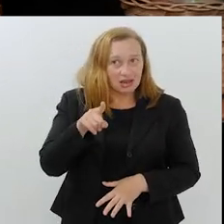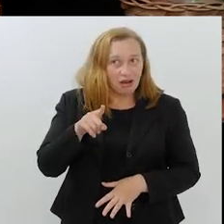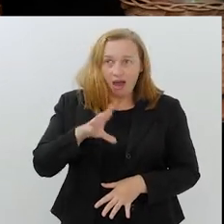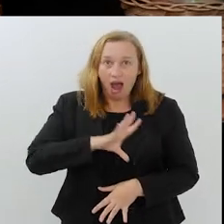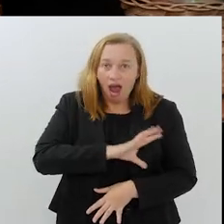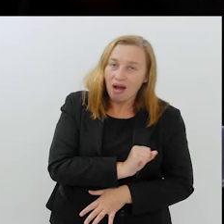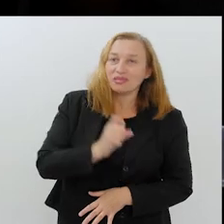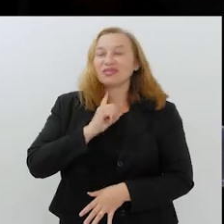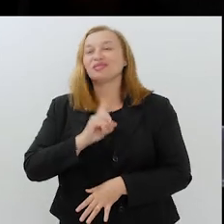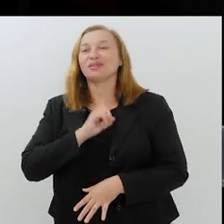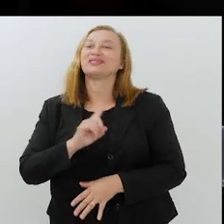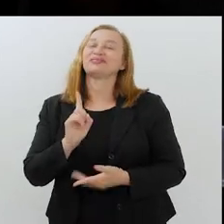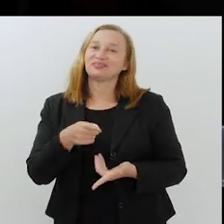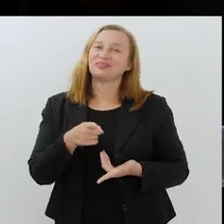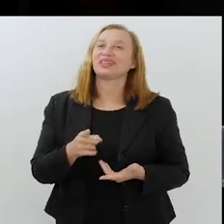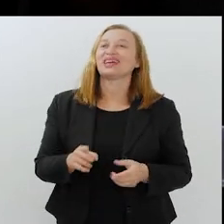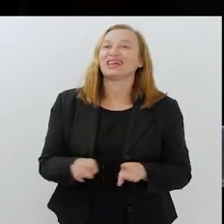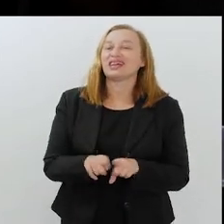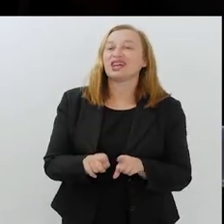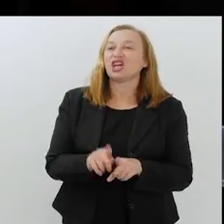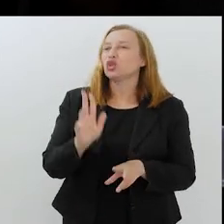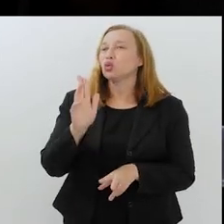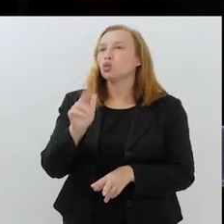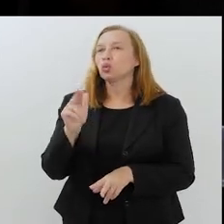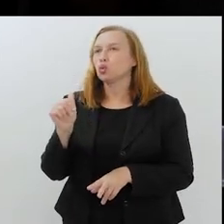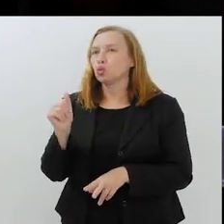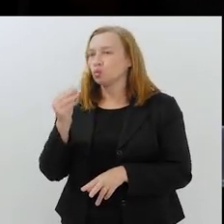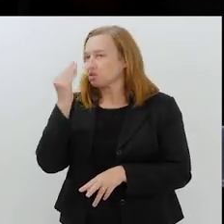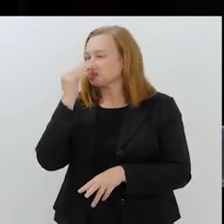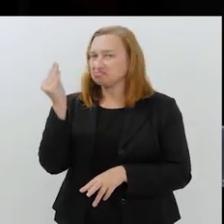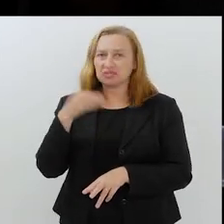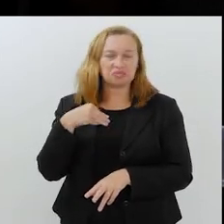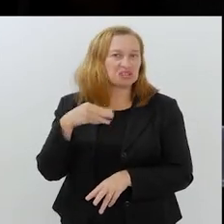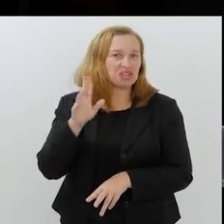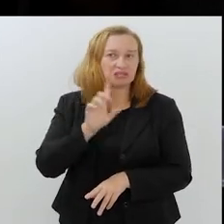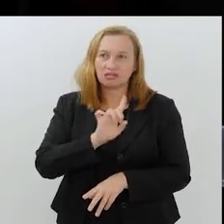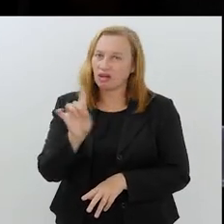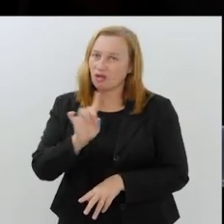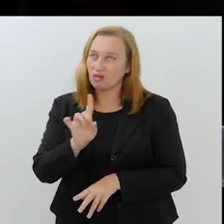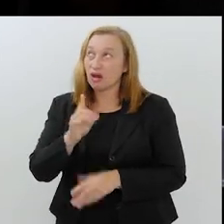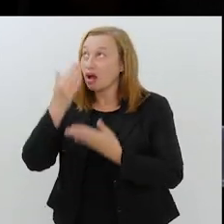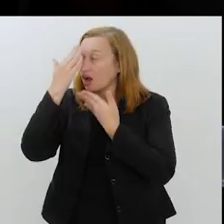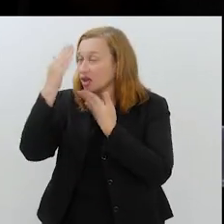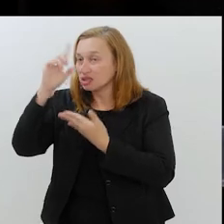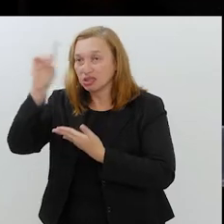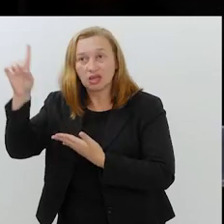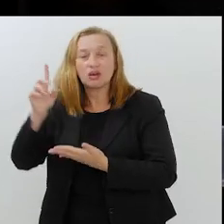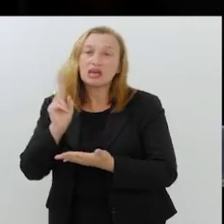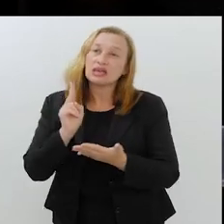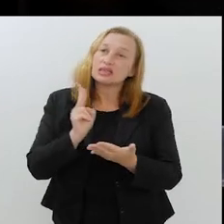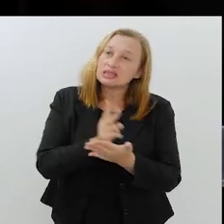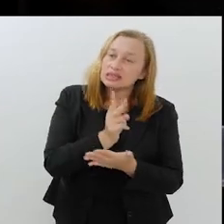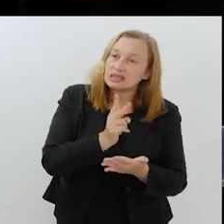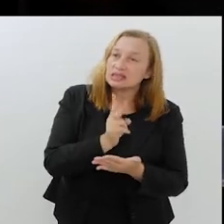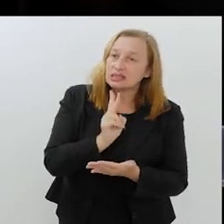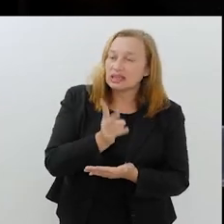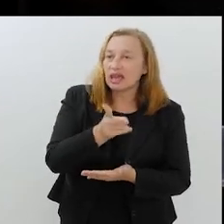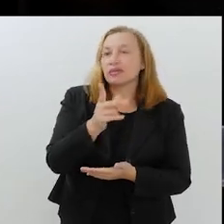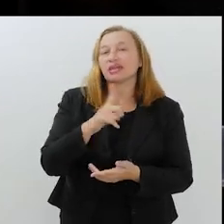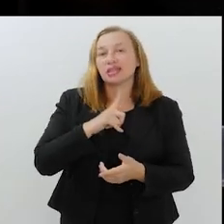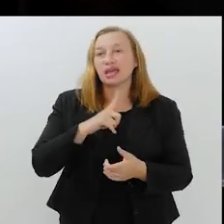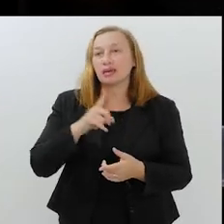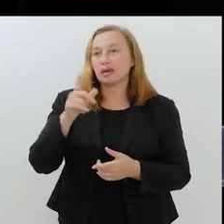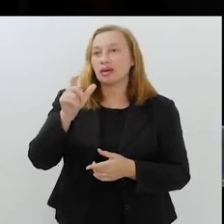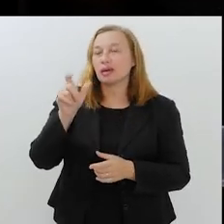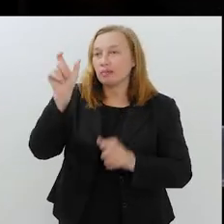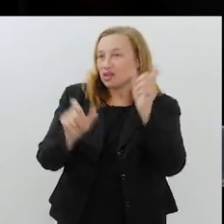fanático, né? Exatamente. Mas o que importa é que, graças a Deus, nunca fomos desrespeitados, né? Muito pelo contrário, né? Sempre tem, às vezes, pessoas que